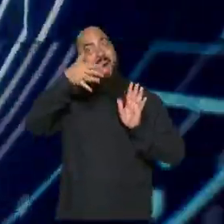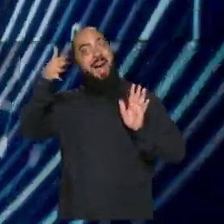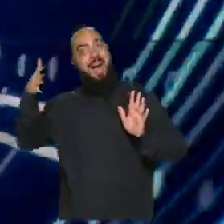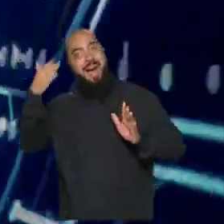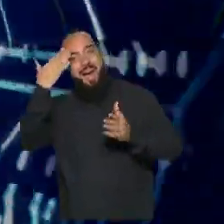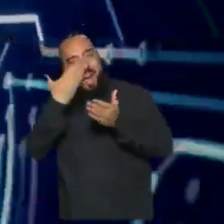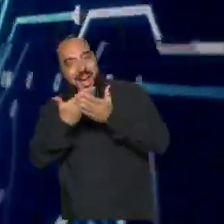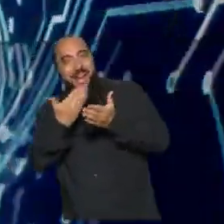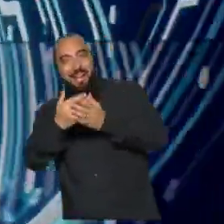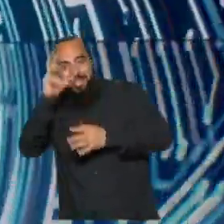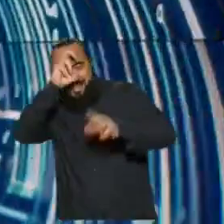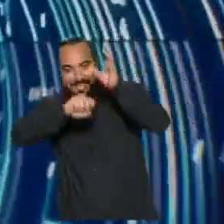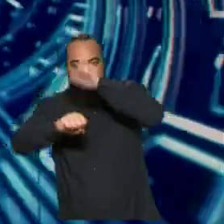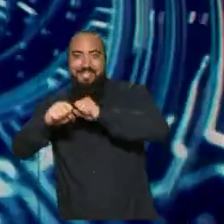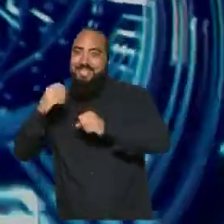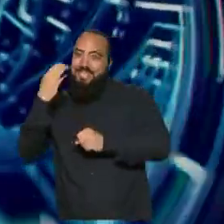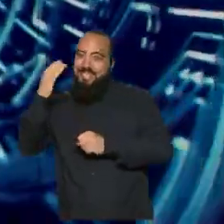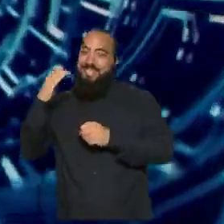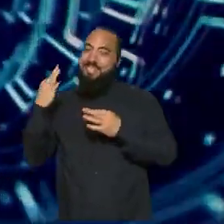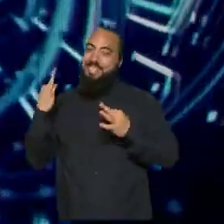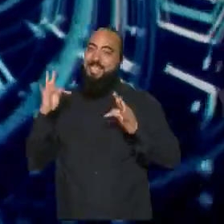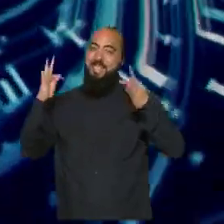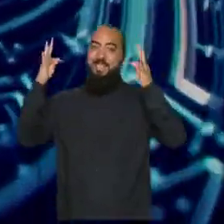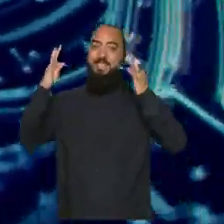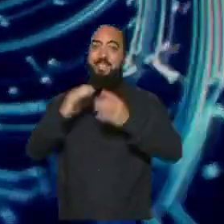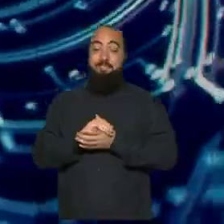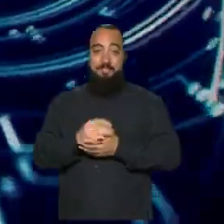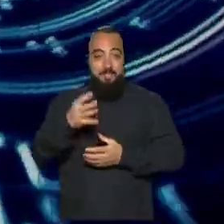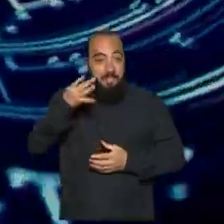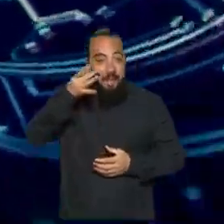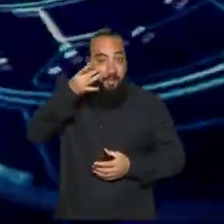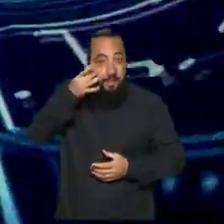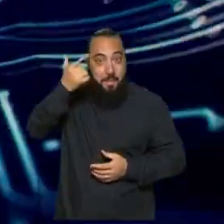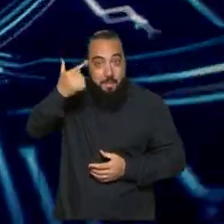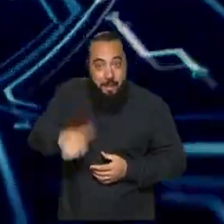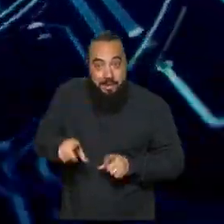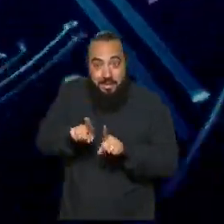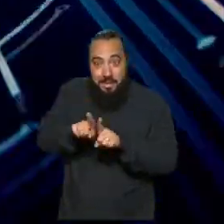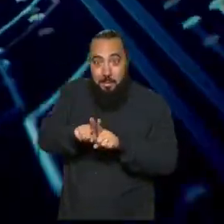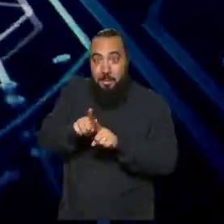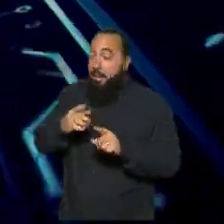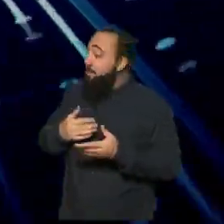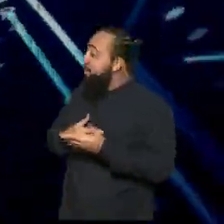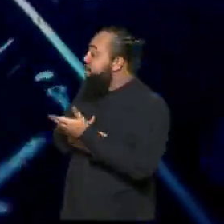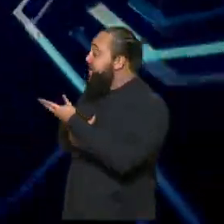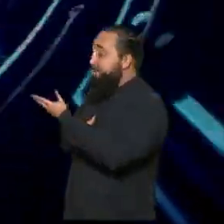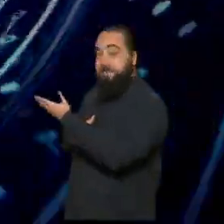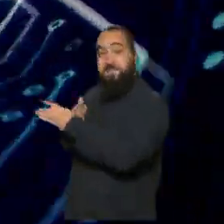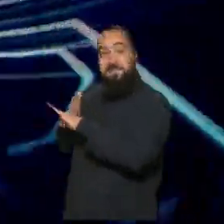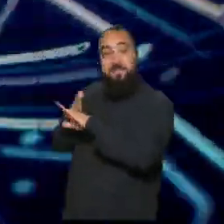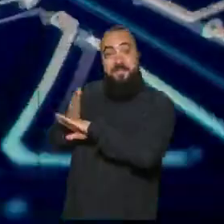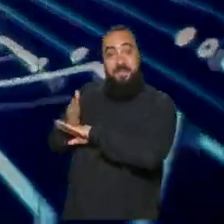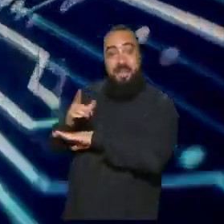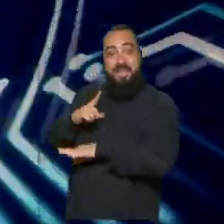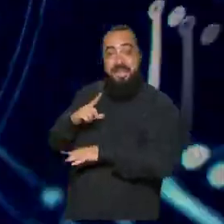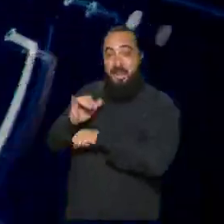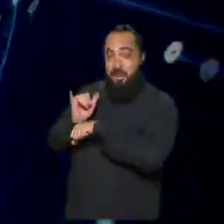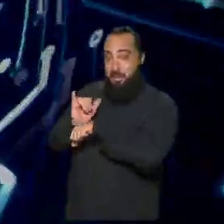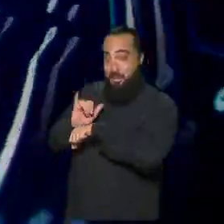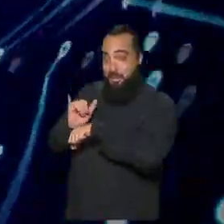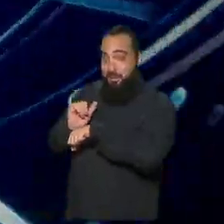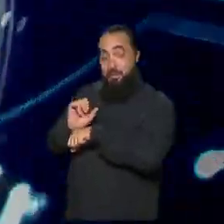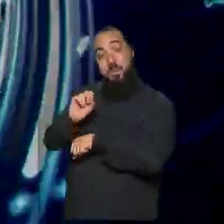tecnologia e inovação. Se você quiser rever esse ou qualquer outro programa, basta acessar o canal da TV Brasil no YouTube